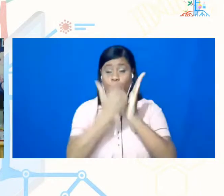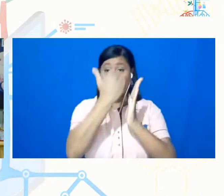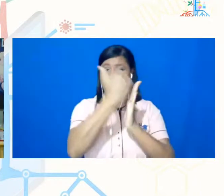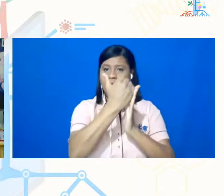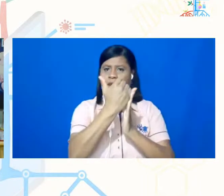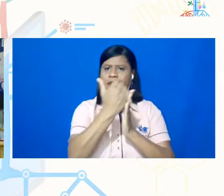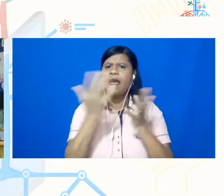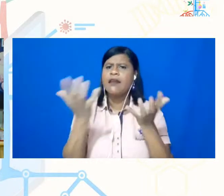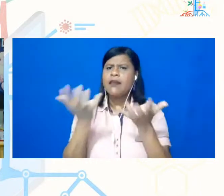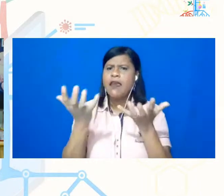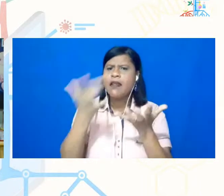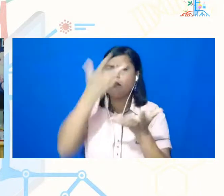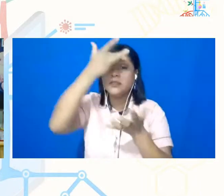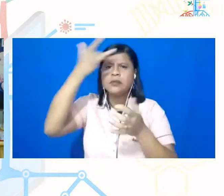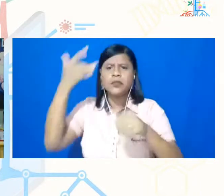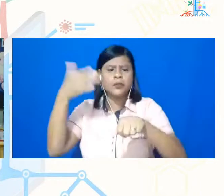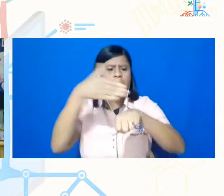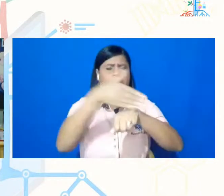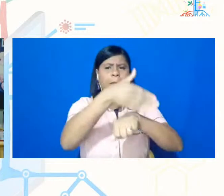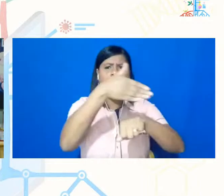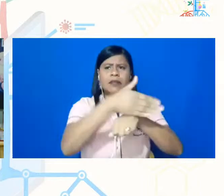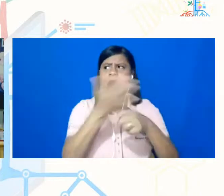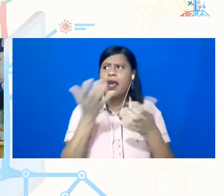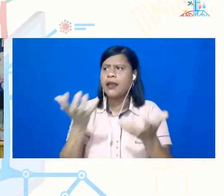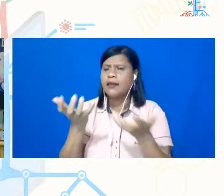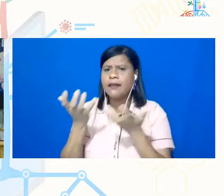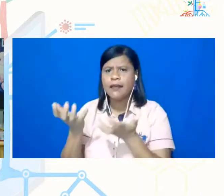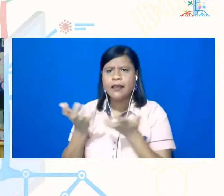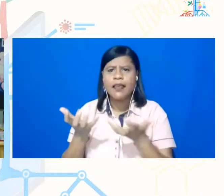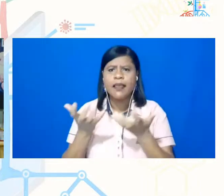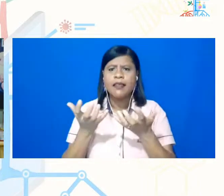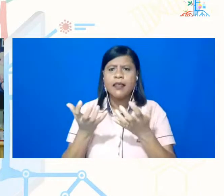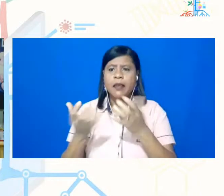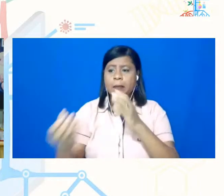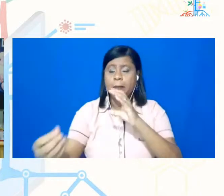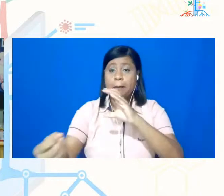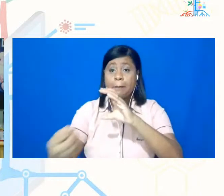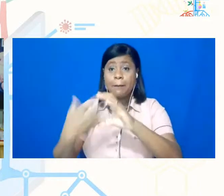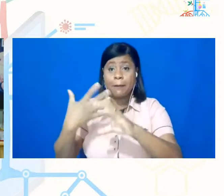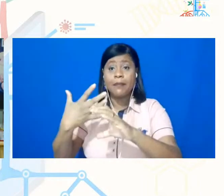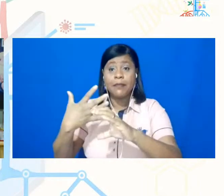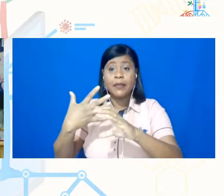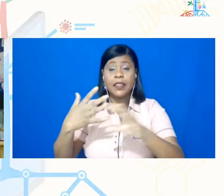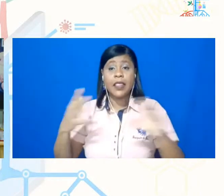que querem participar tanto enviarem um resumo expandido